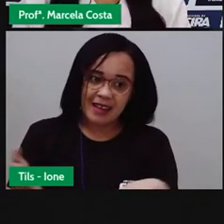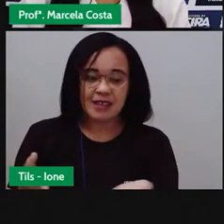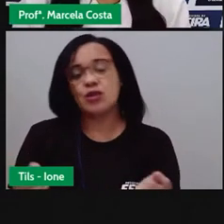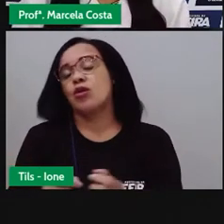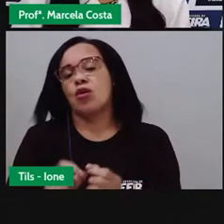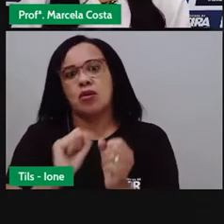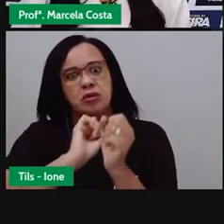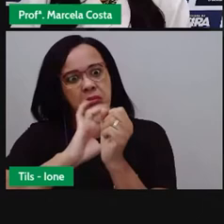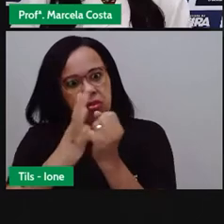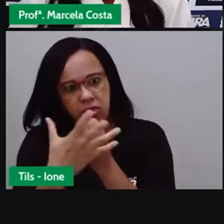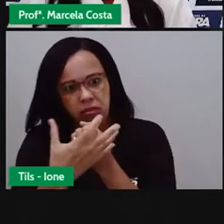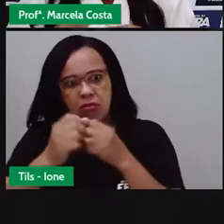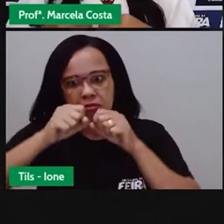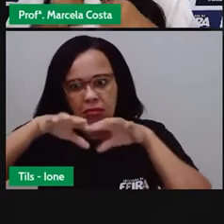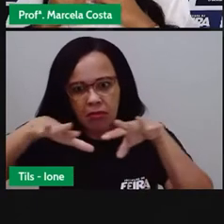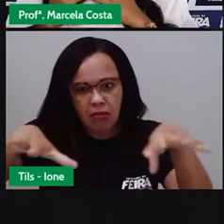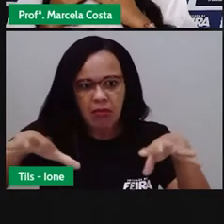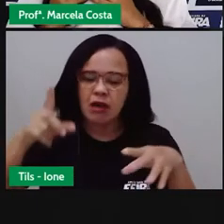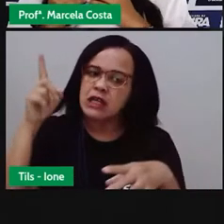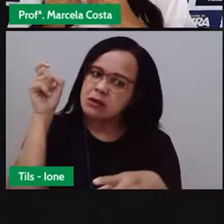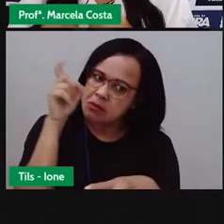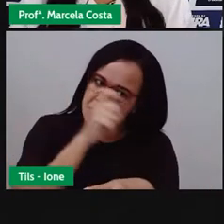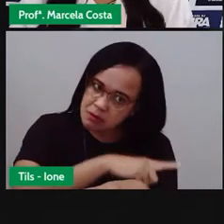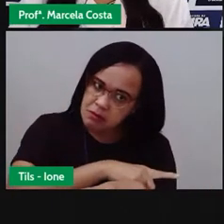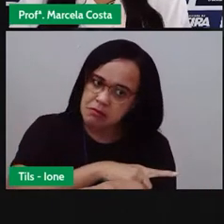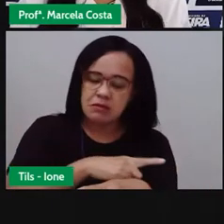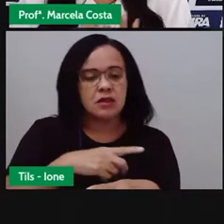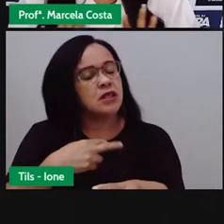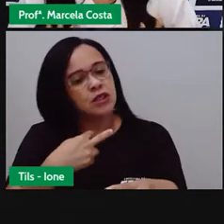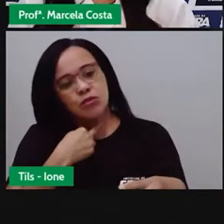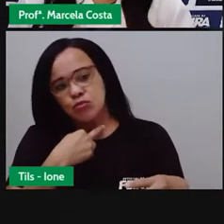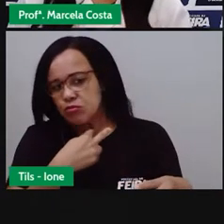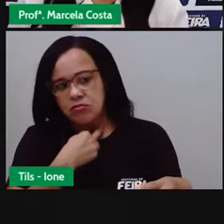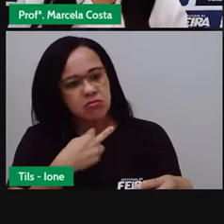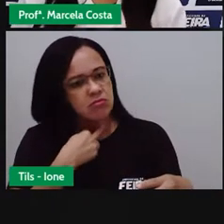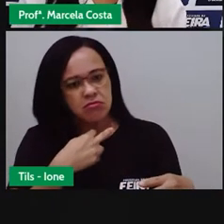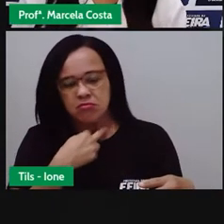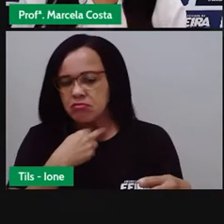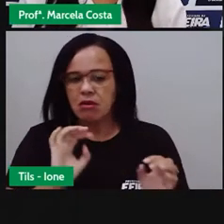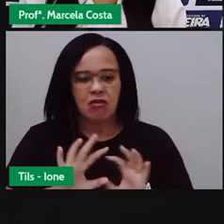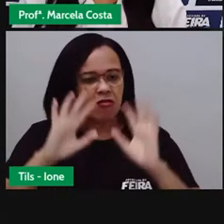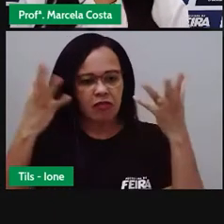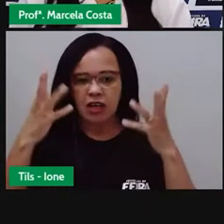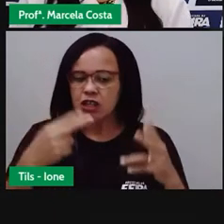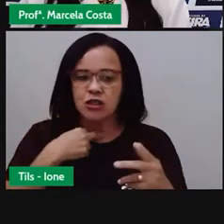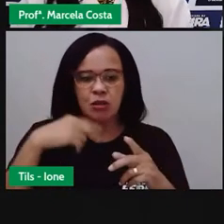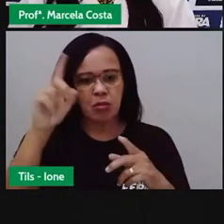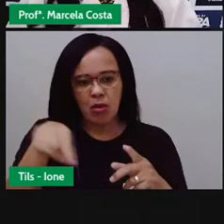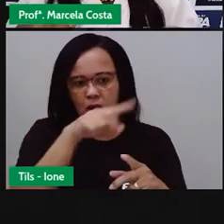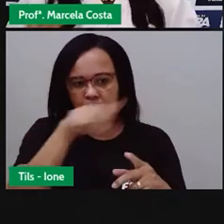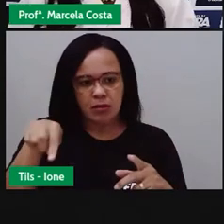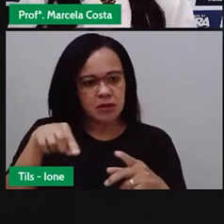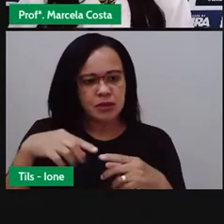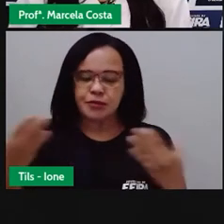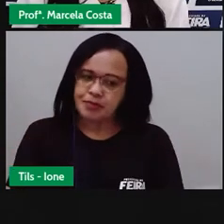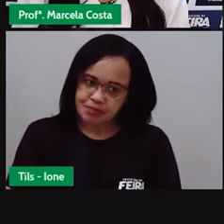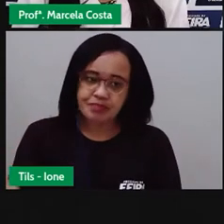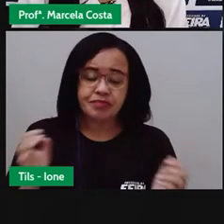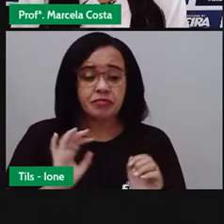pandemia, né, não está acontecendo nenhuma dessas festas. Mas,